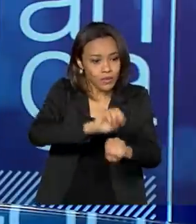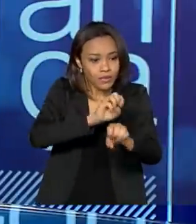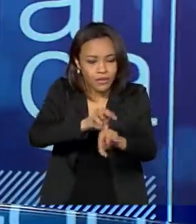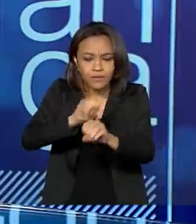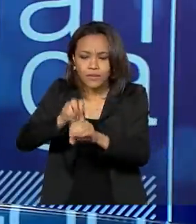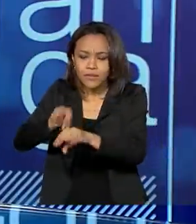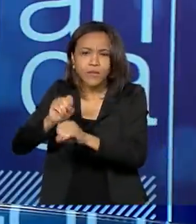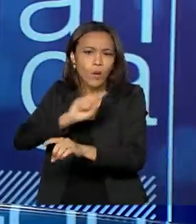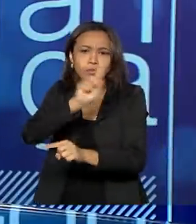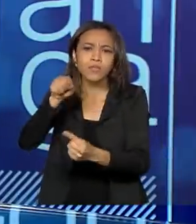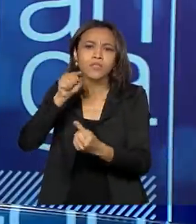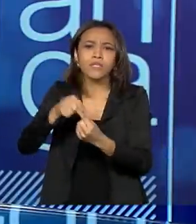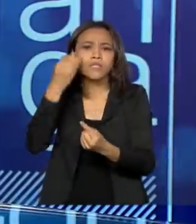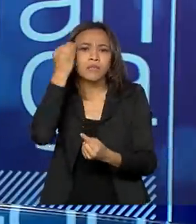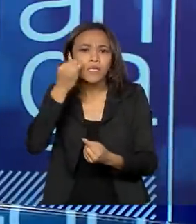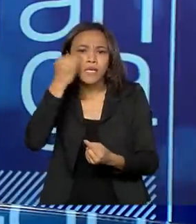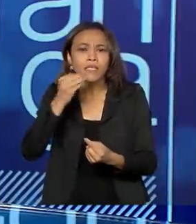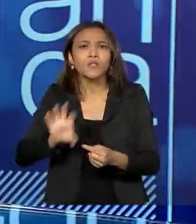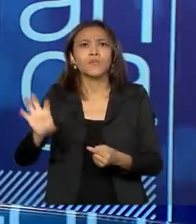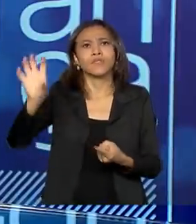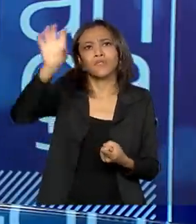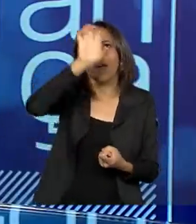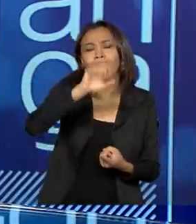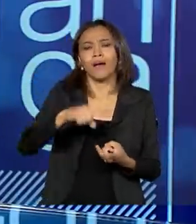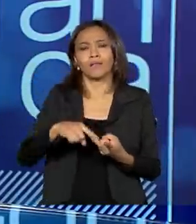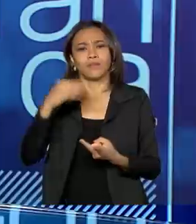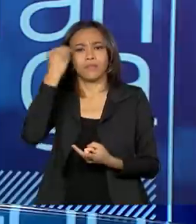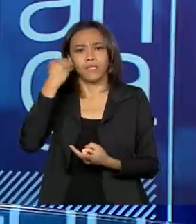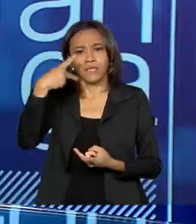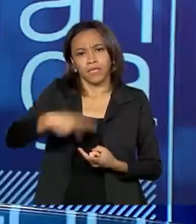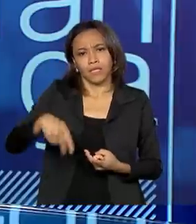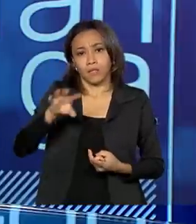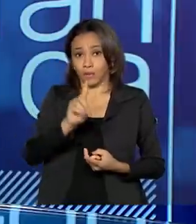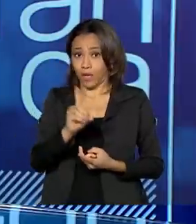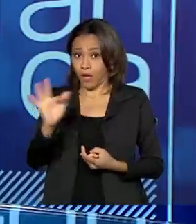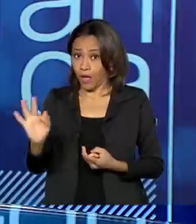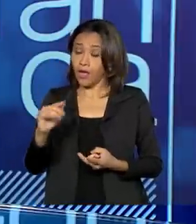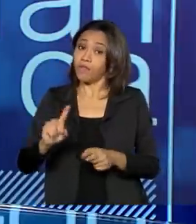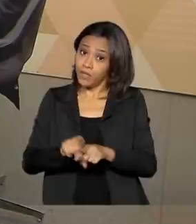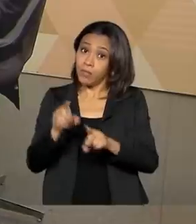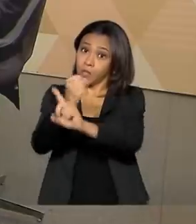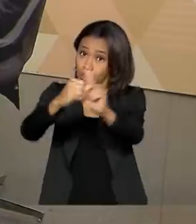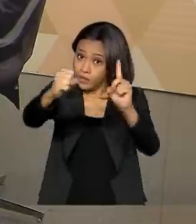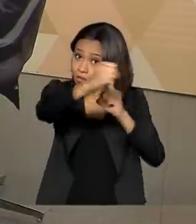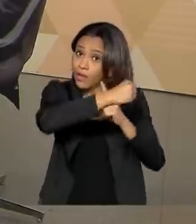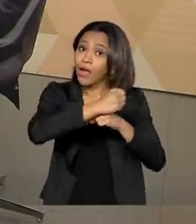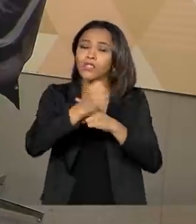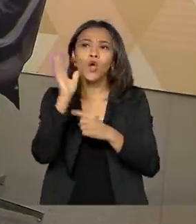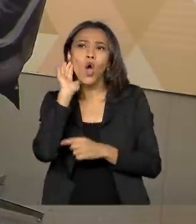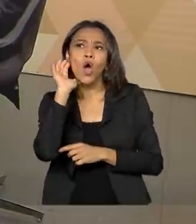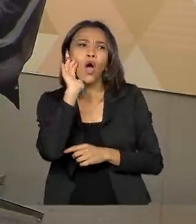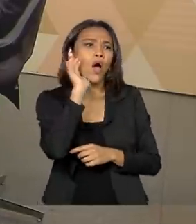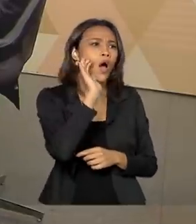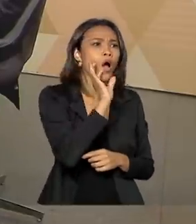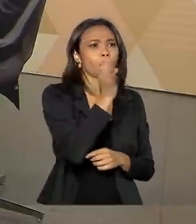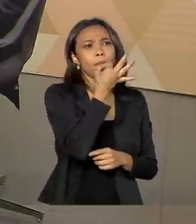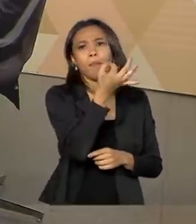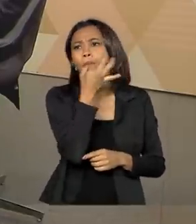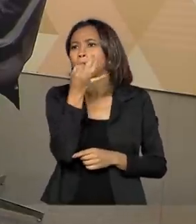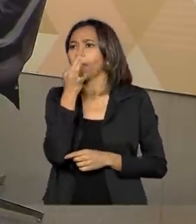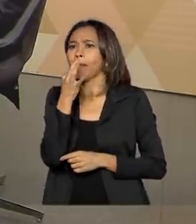experiências dos estados, do Distrito Federal, dos municípios e também da sociedade civil, ouvir todos os atores,